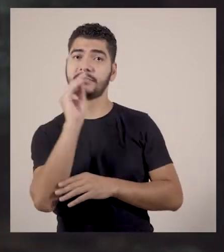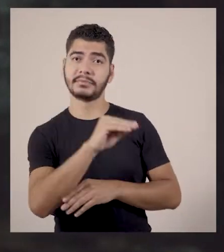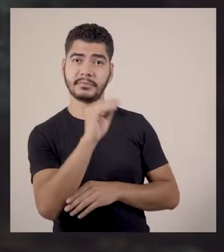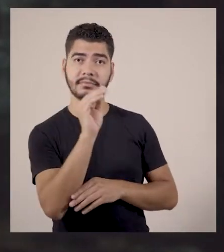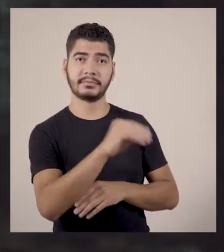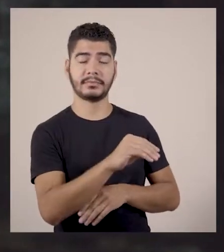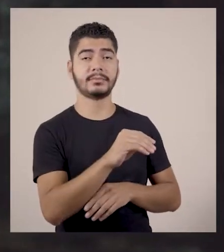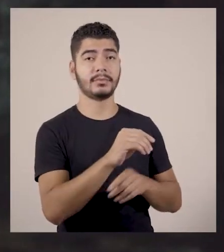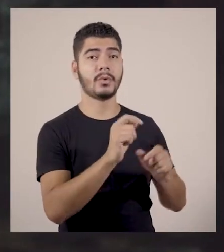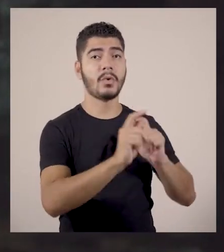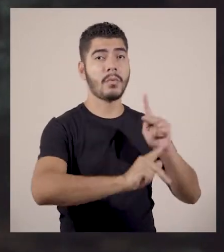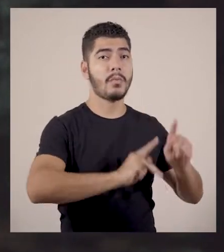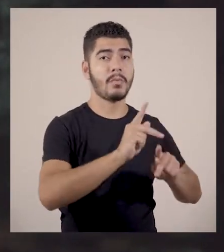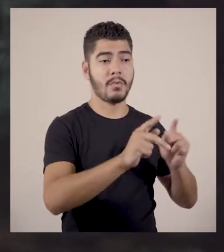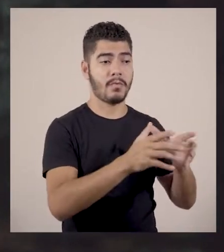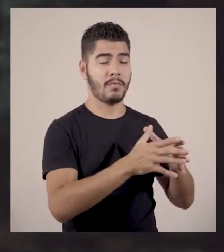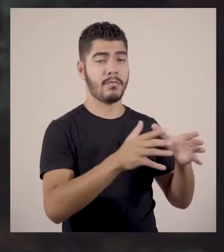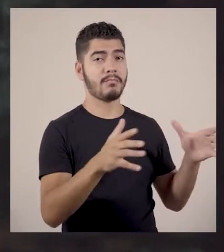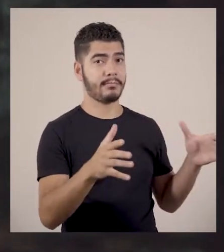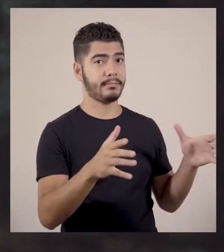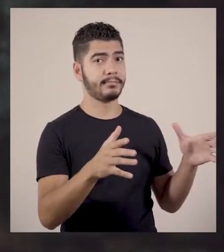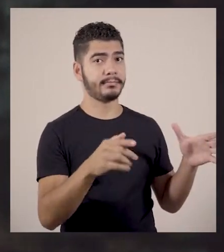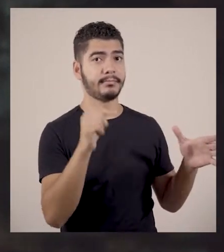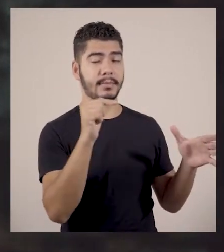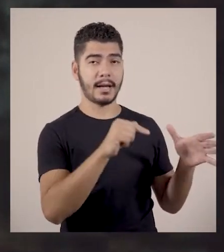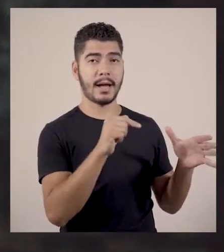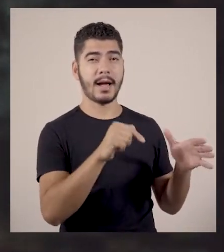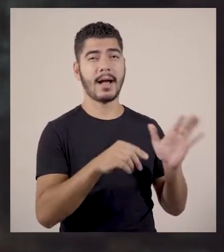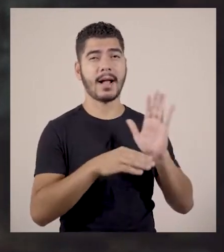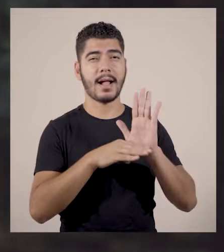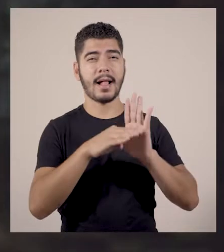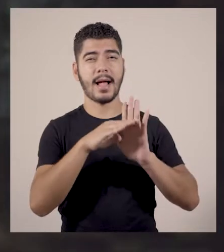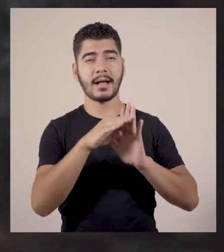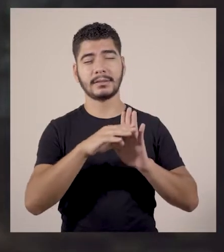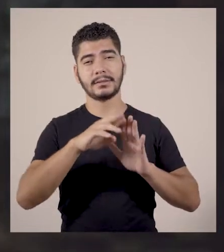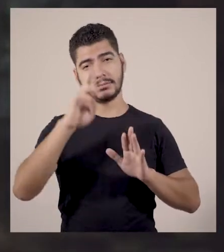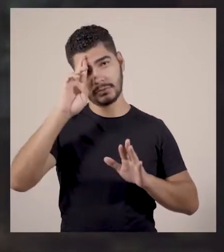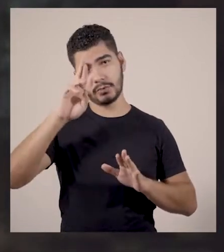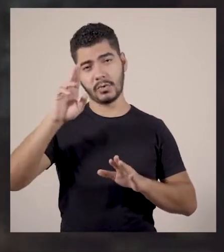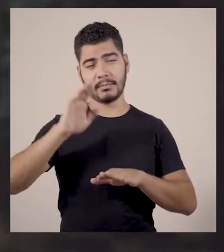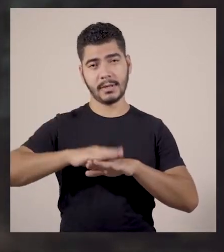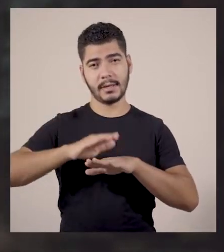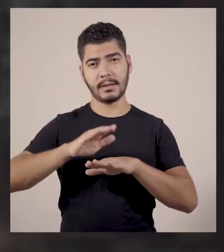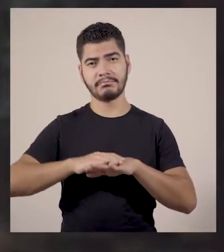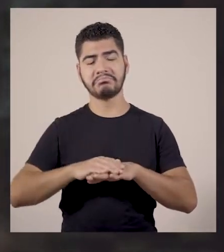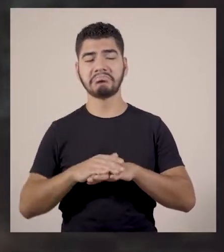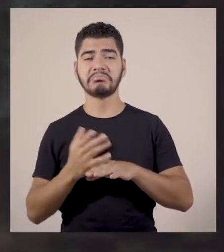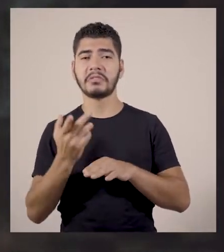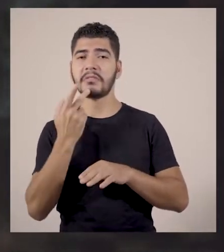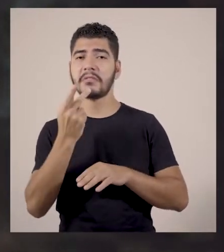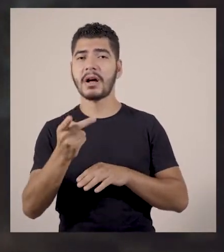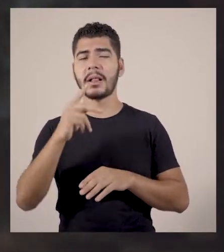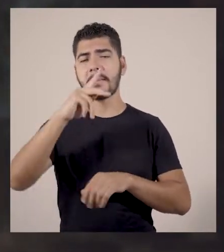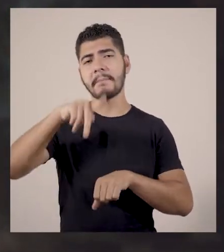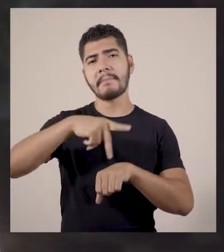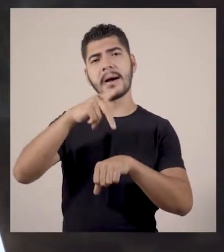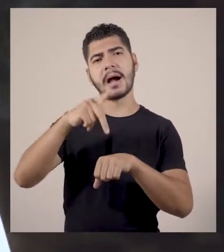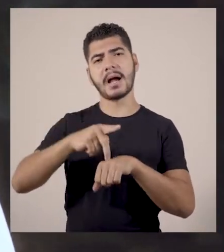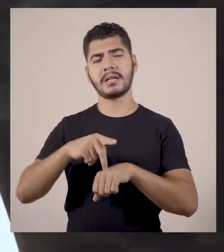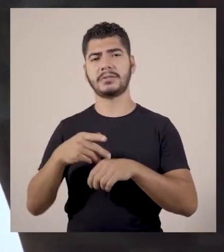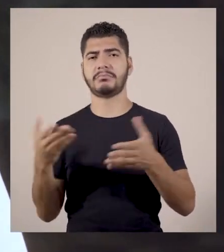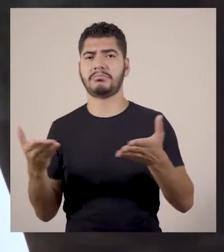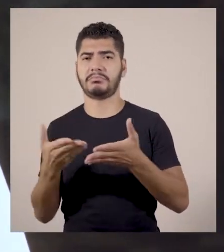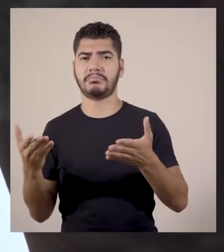populações grande em número e importância. A classe dominante no Brasil resolveu eleger um país moderno a partir de uma